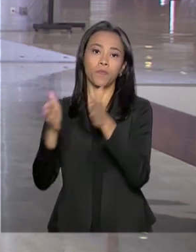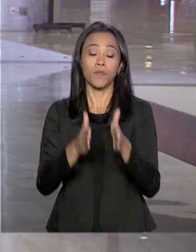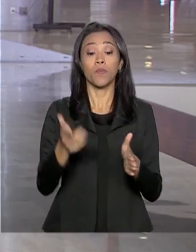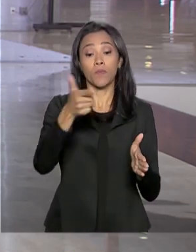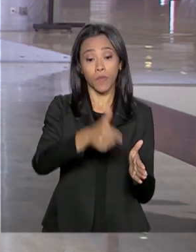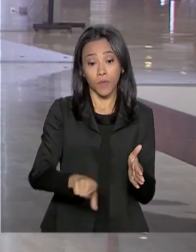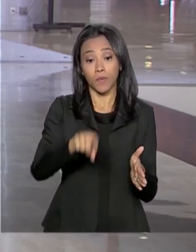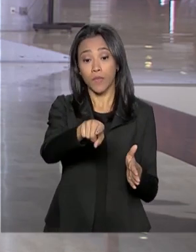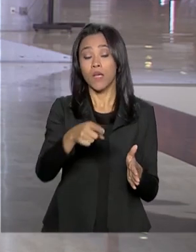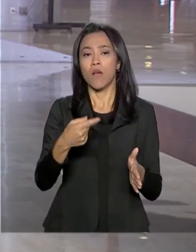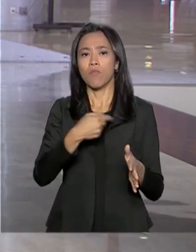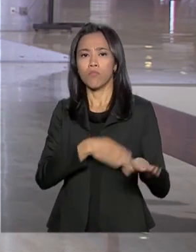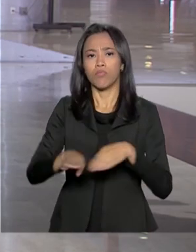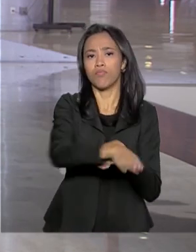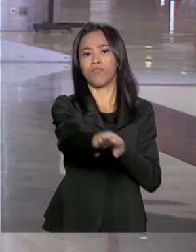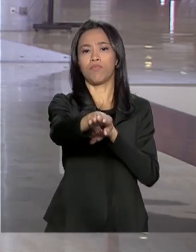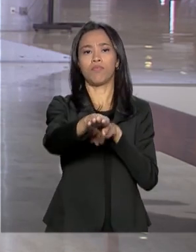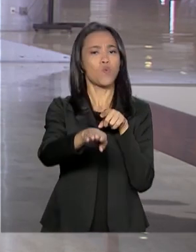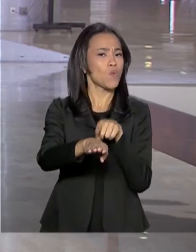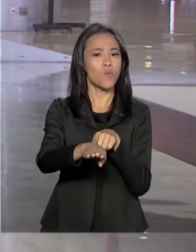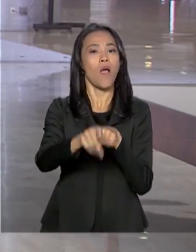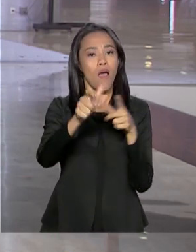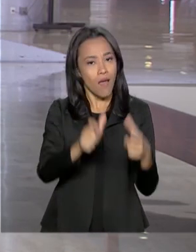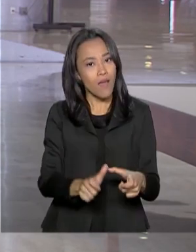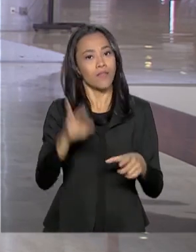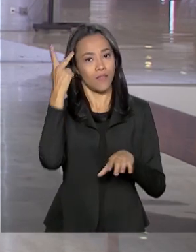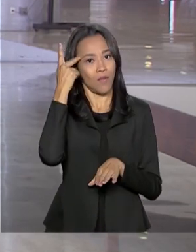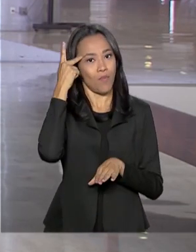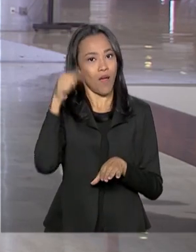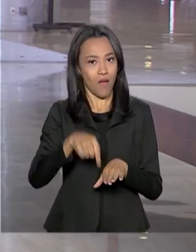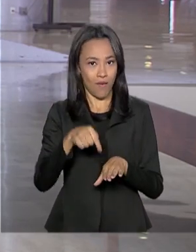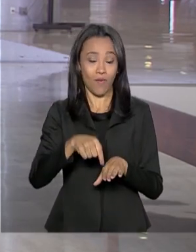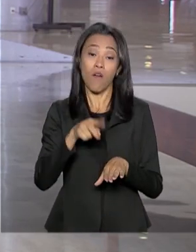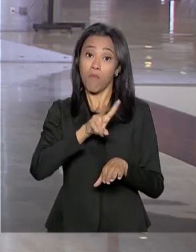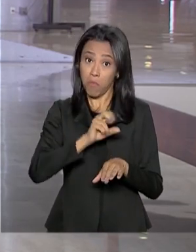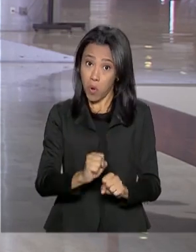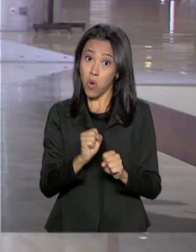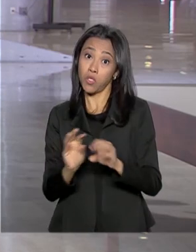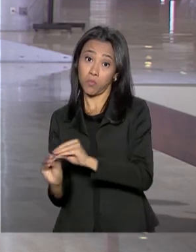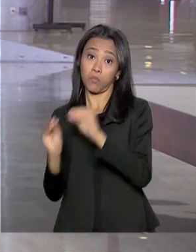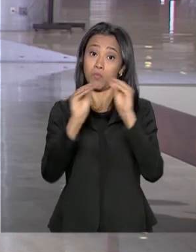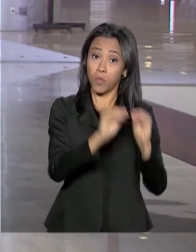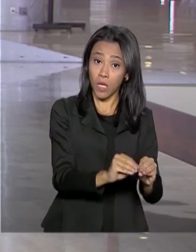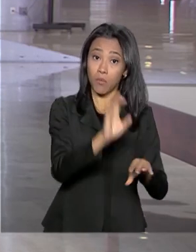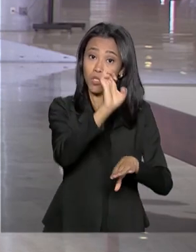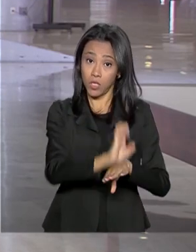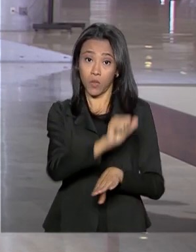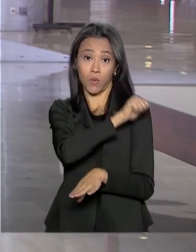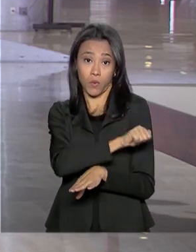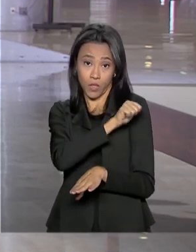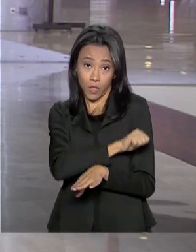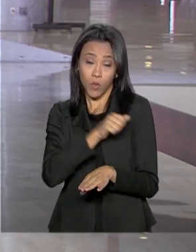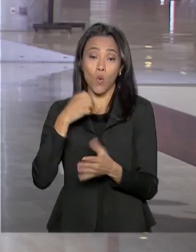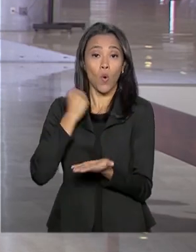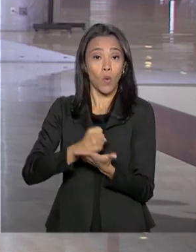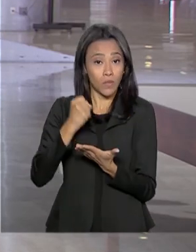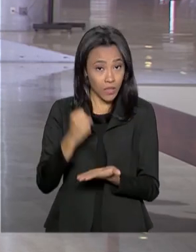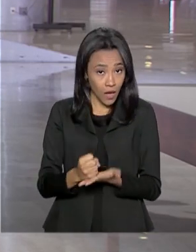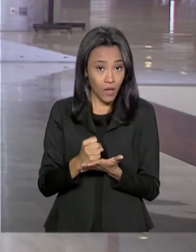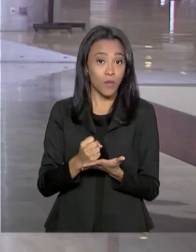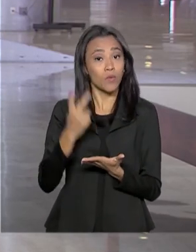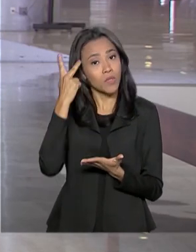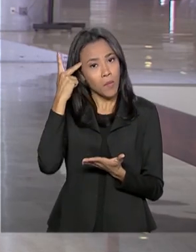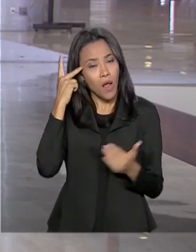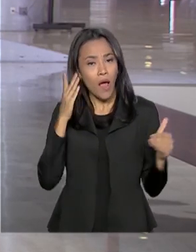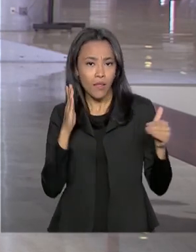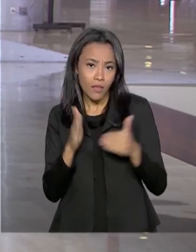1. A corrida, que tradicionalmente acontece em São Paulo, pode ir para o Rio de Janeiro. O contrato com a capital paulista vai até